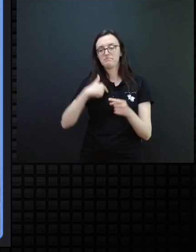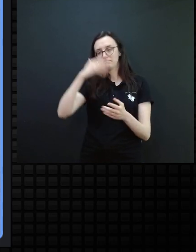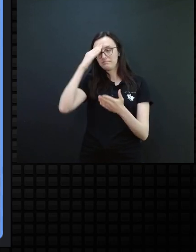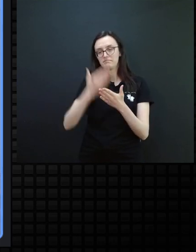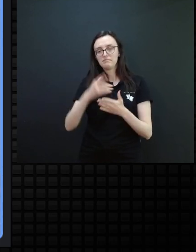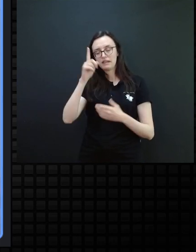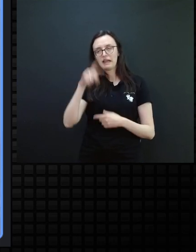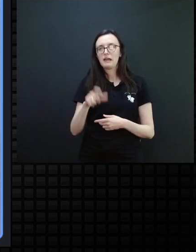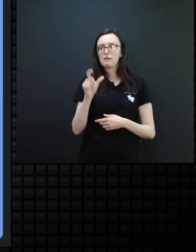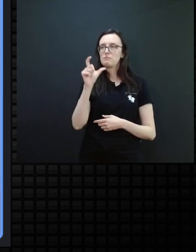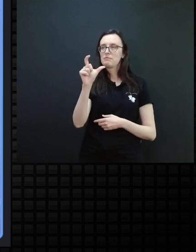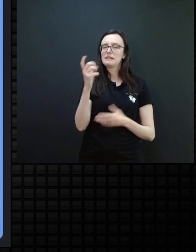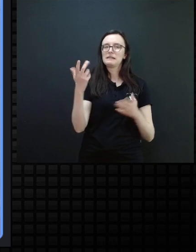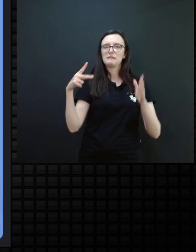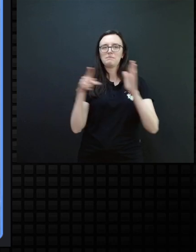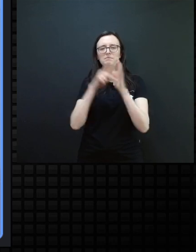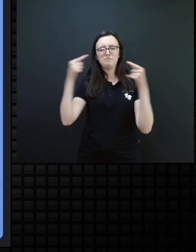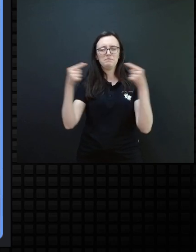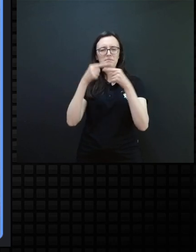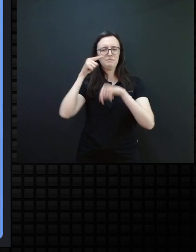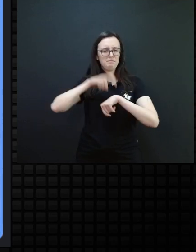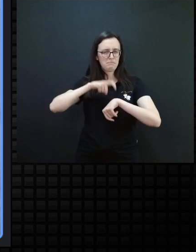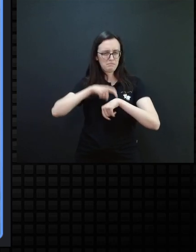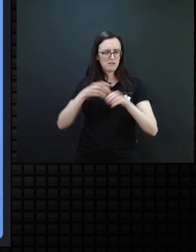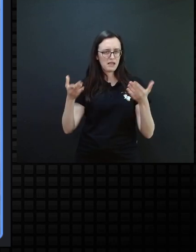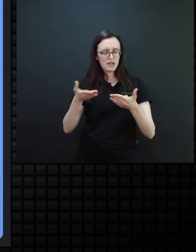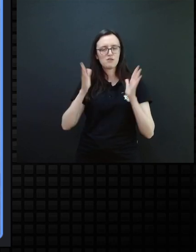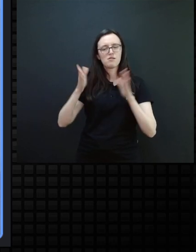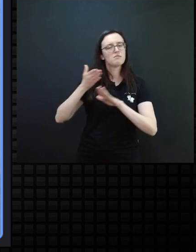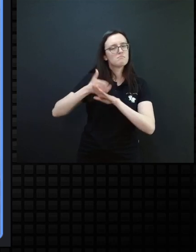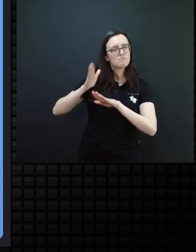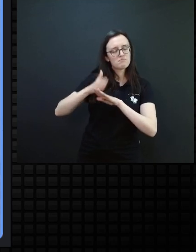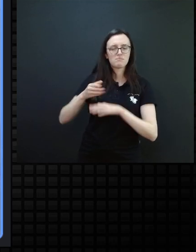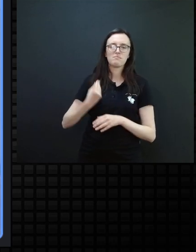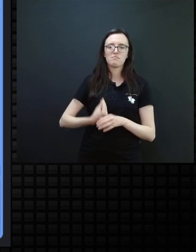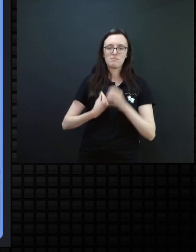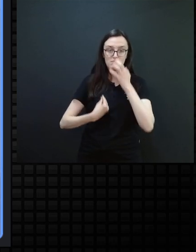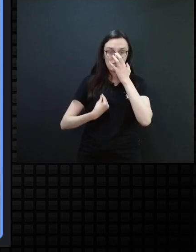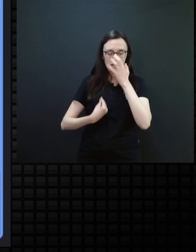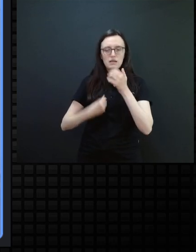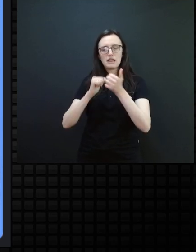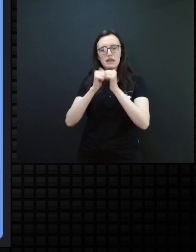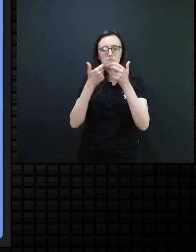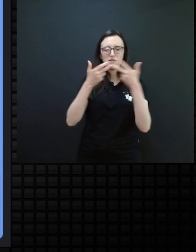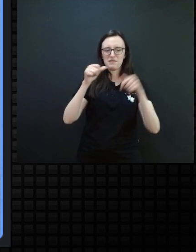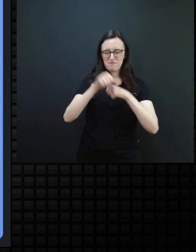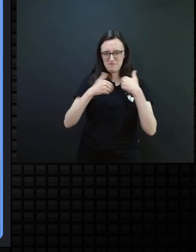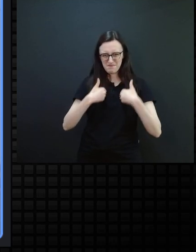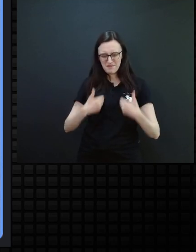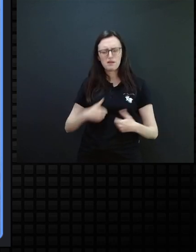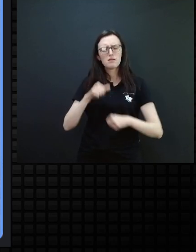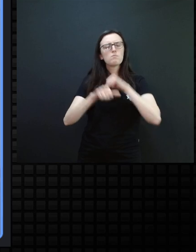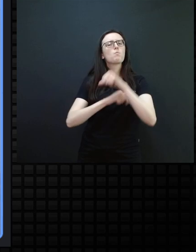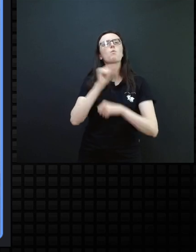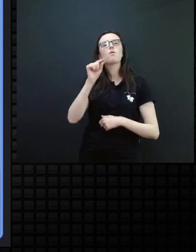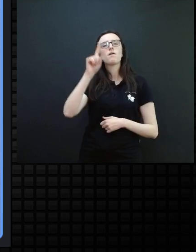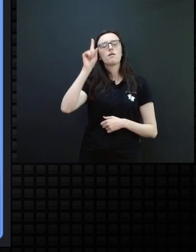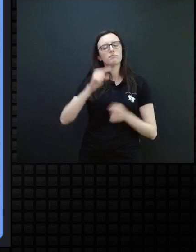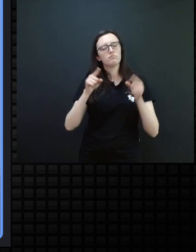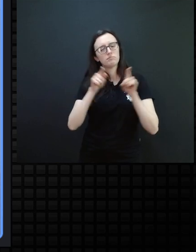palavra, né, professora? Até no momento, agora, quem está praticando esporte, mudando o corpo, né? O que muda? É a